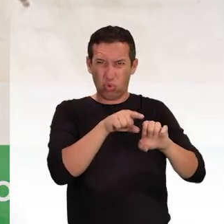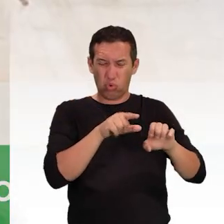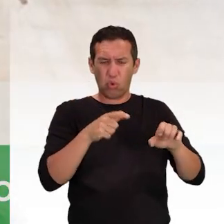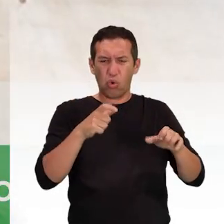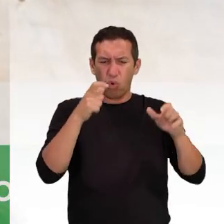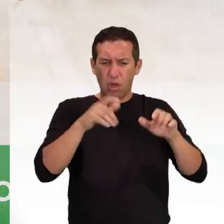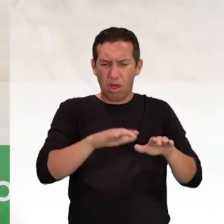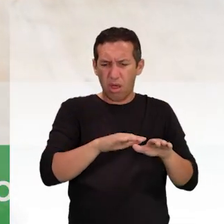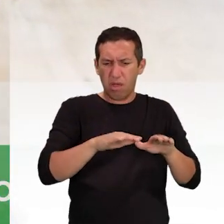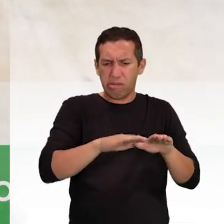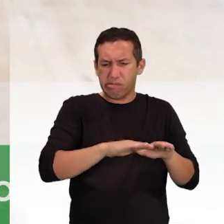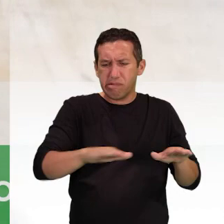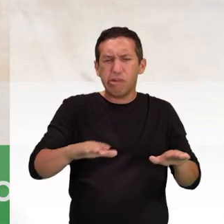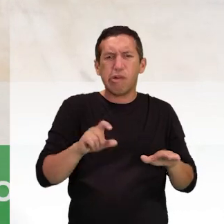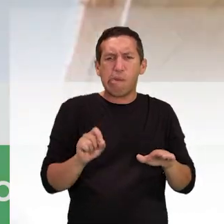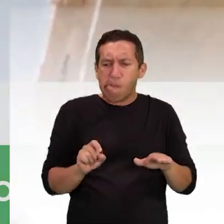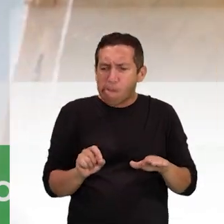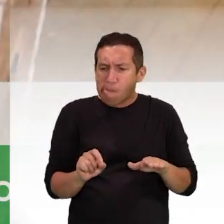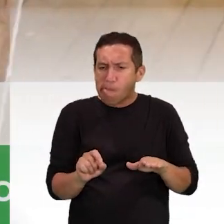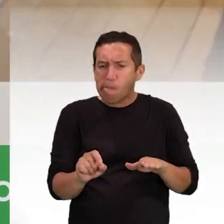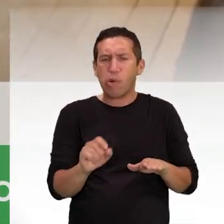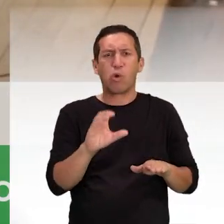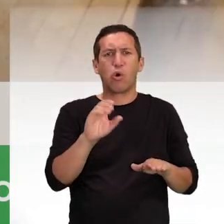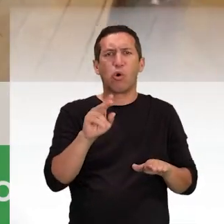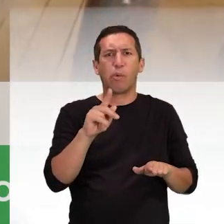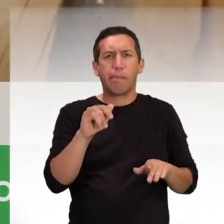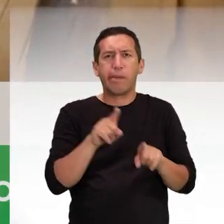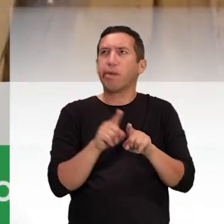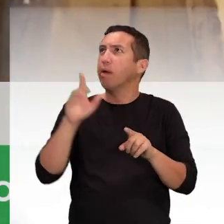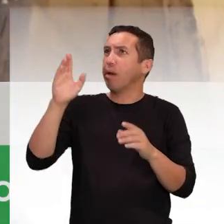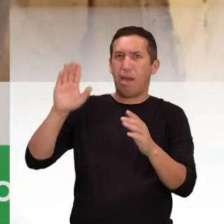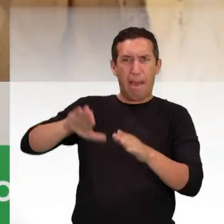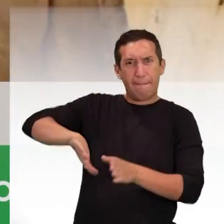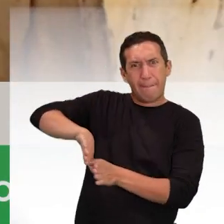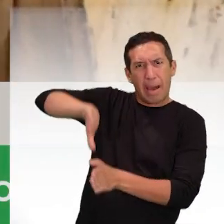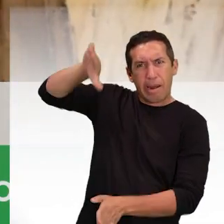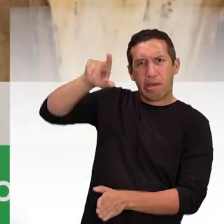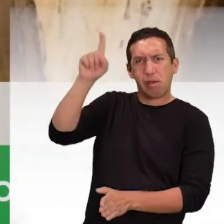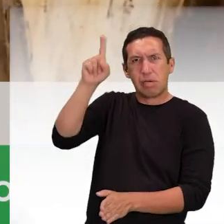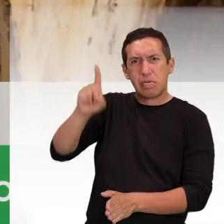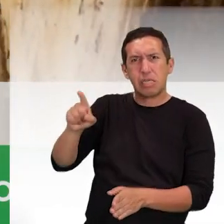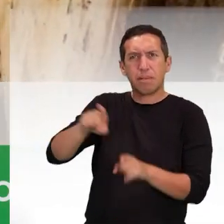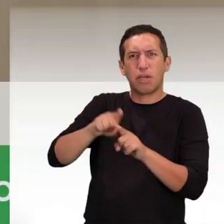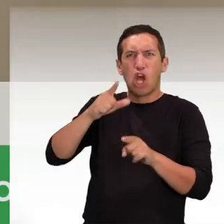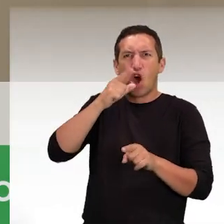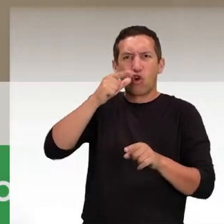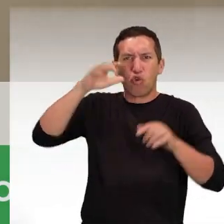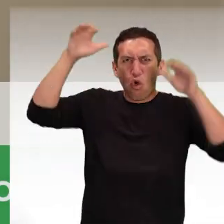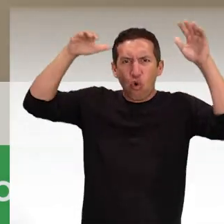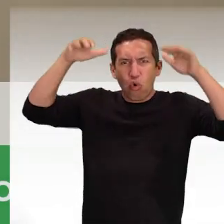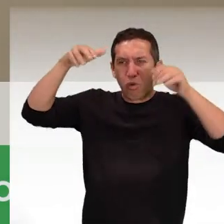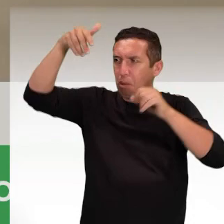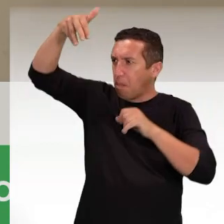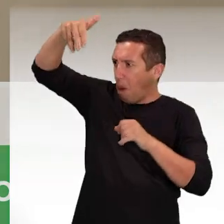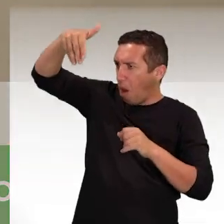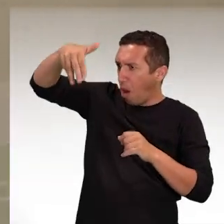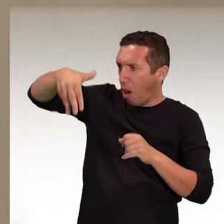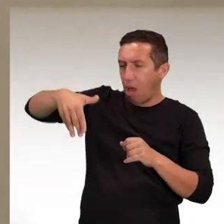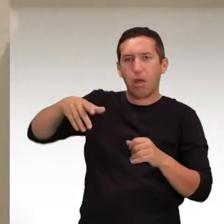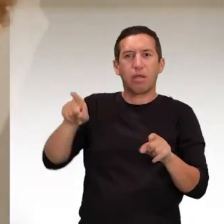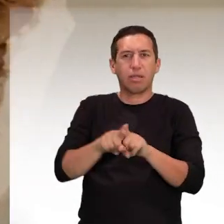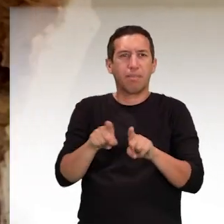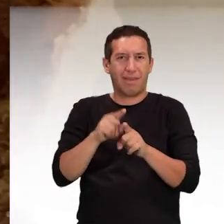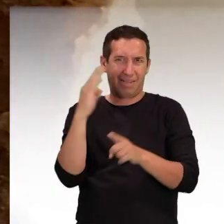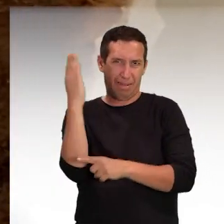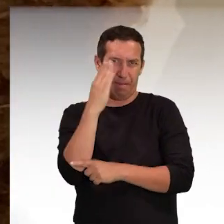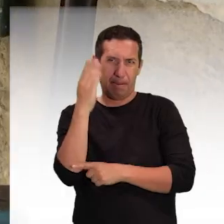Os assoalhos foram consumidos por cupins. As paredes sofreram com rachaduras e chuvas frequentes, que chegaram a impactar as paredes